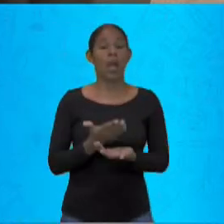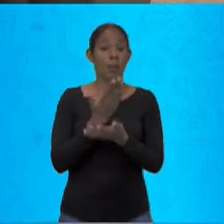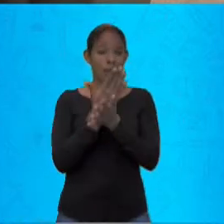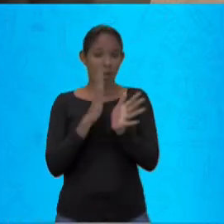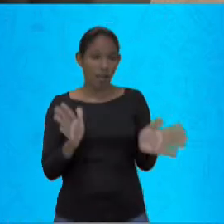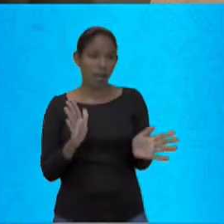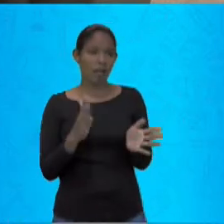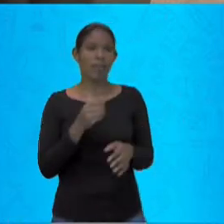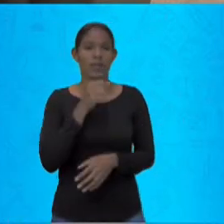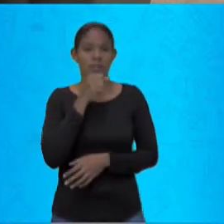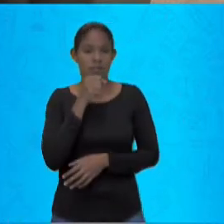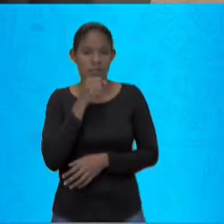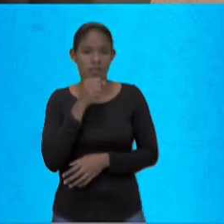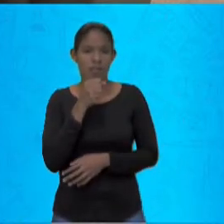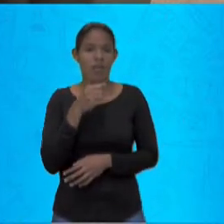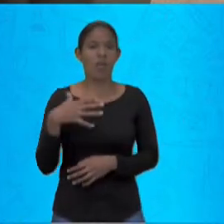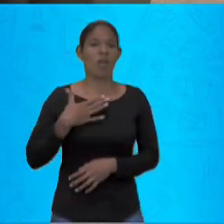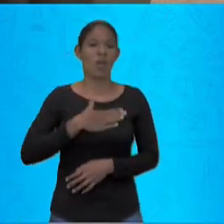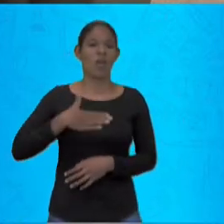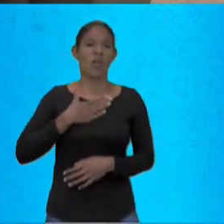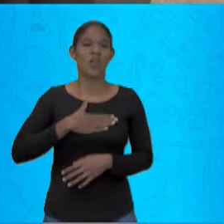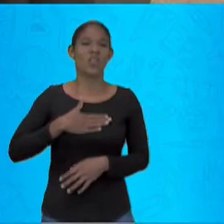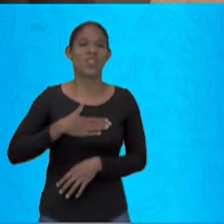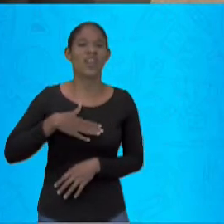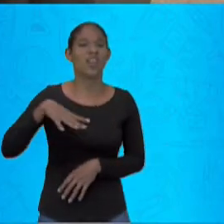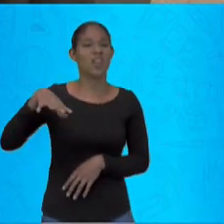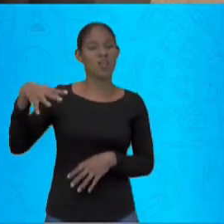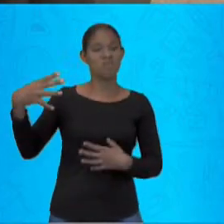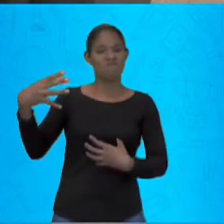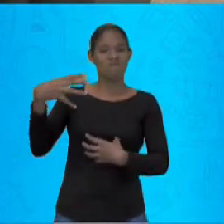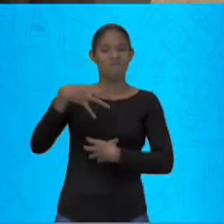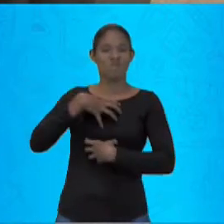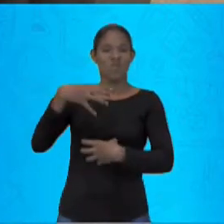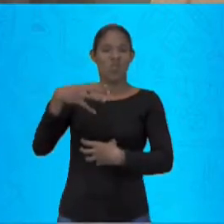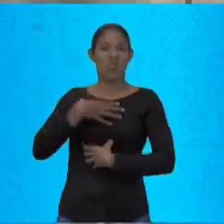de ouvir você cantando. Vamos lá. Pode ser? Vamos. Então, ótimo.